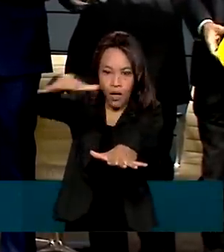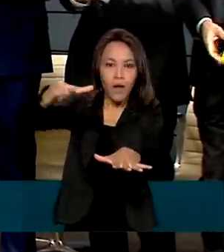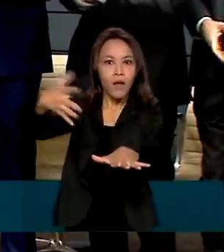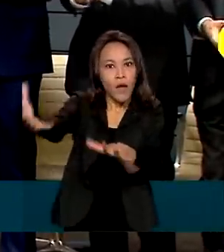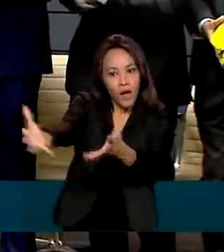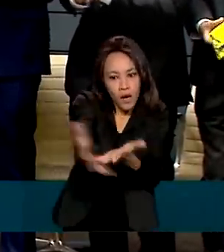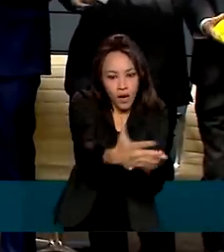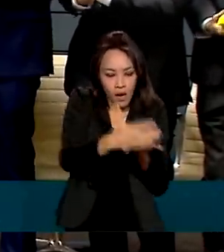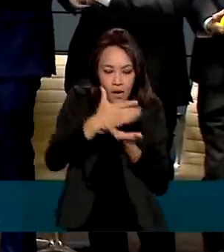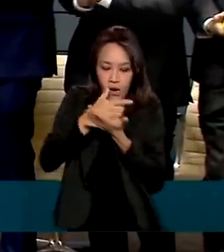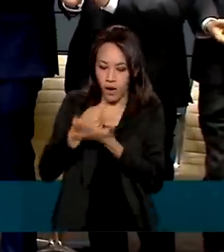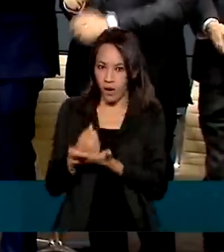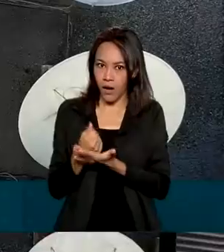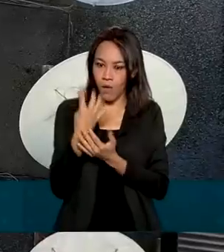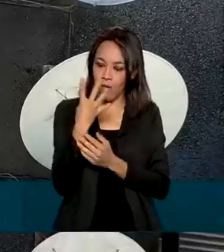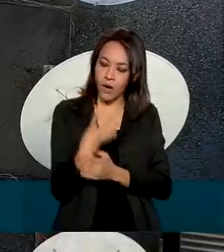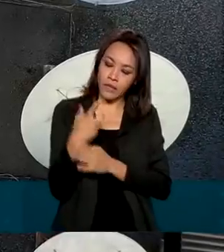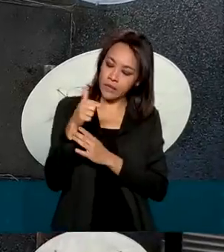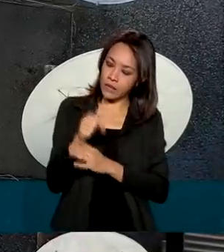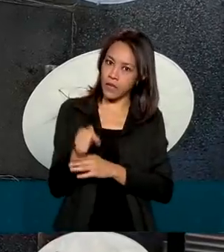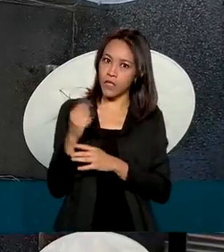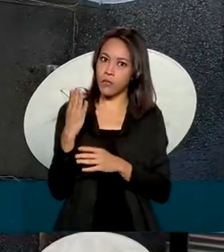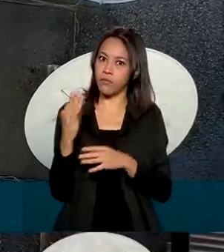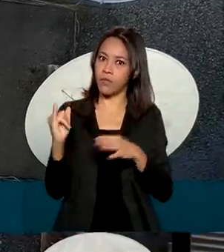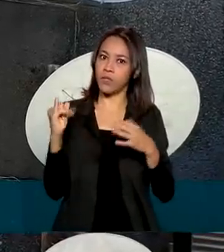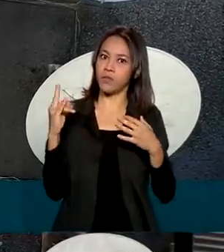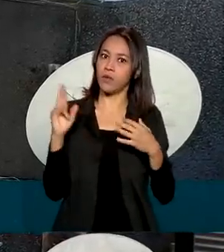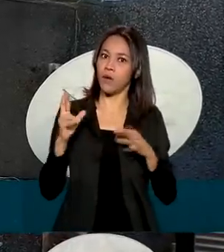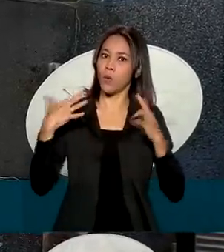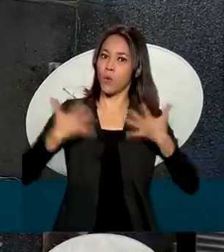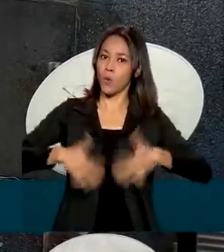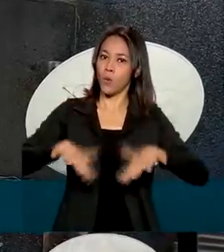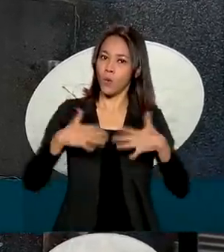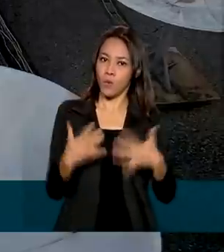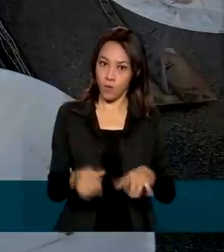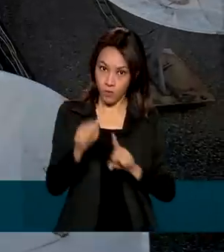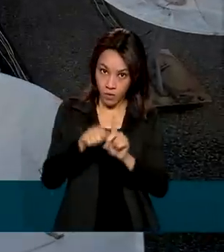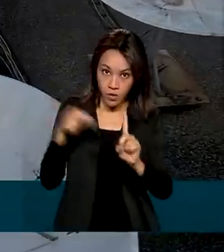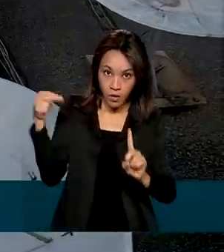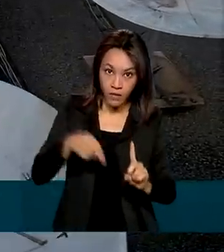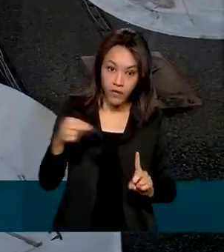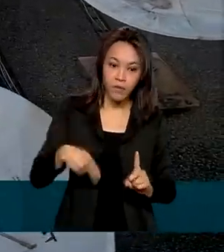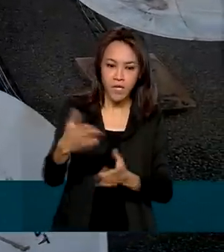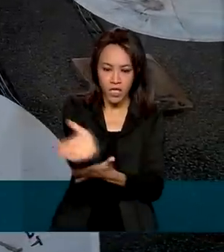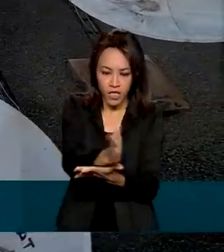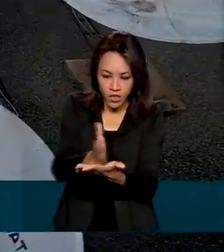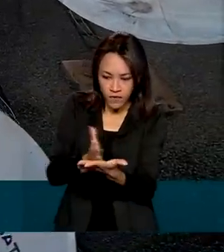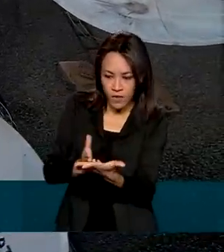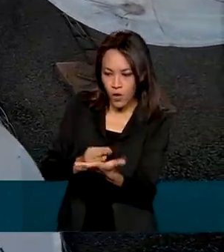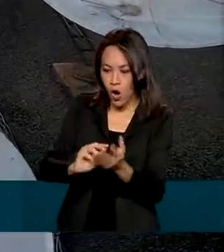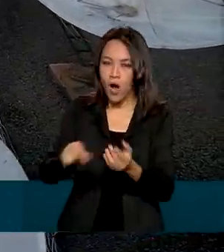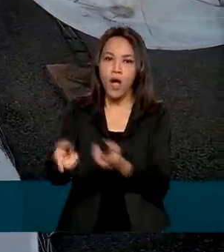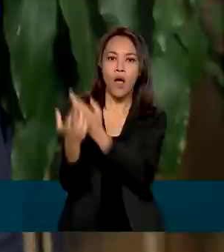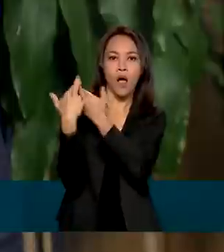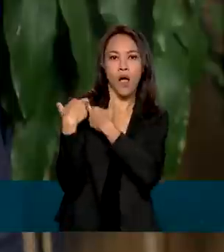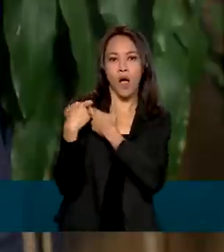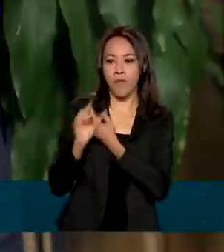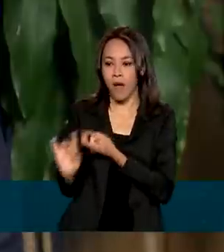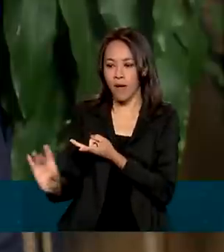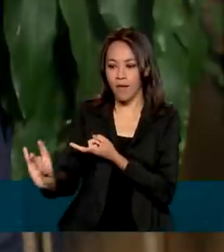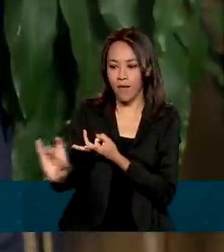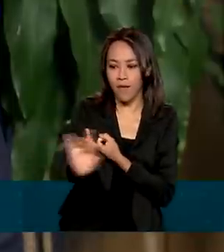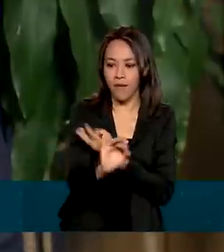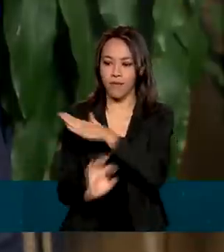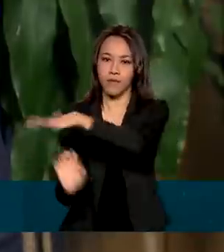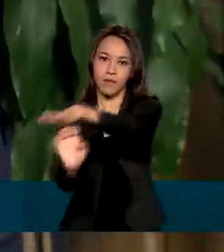bilhões no mês de novembro, e fatiou o mercado entre várias empresas de telecomunicações. O ministro